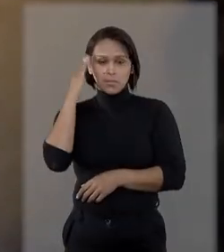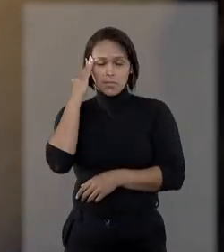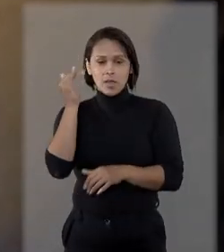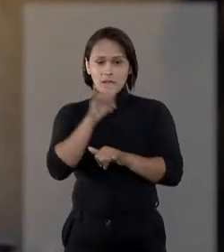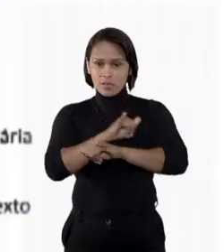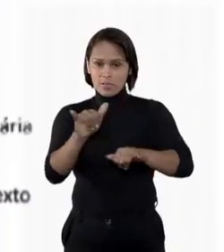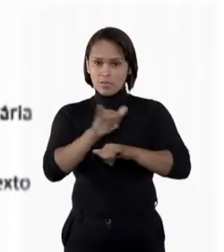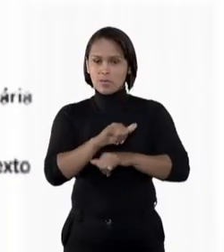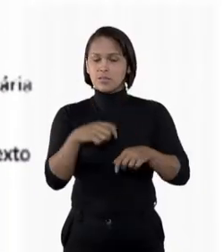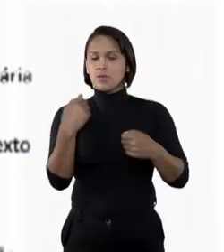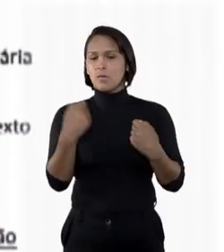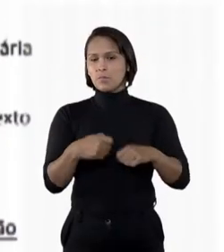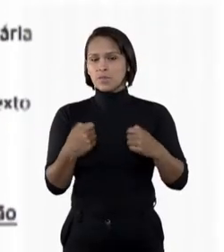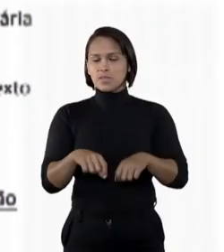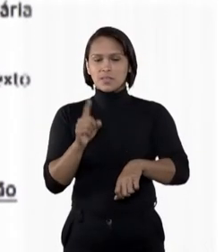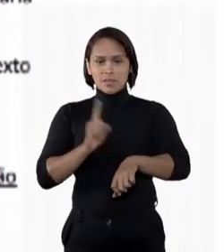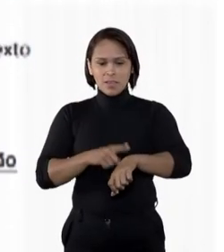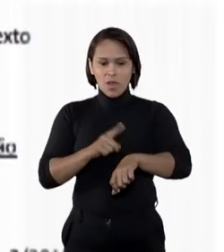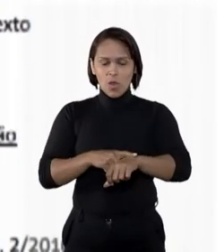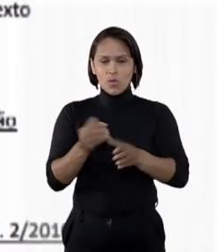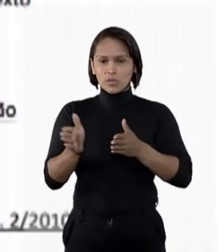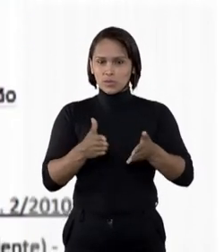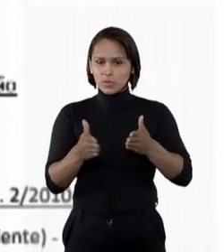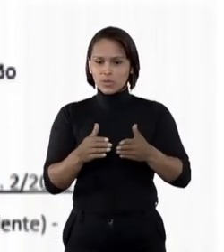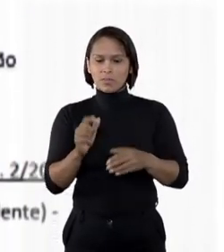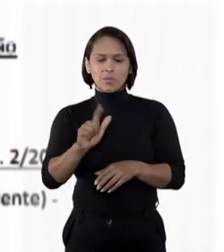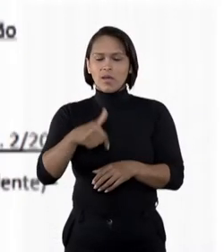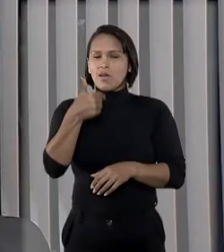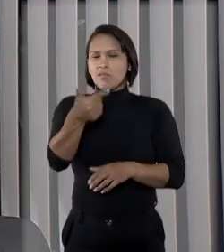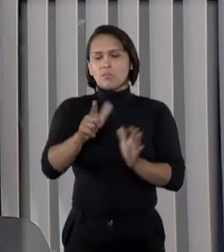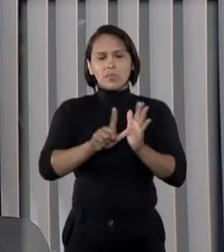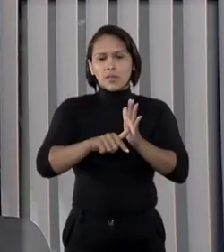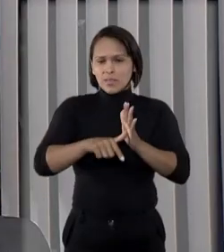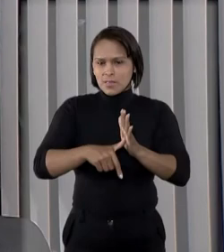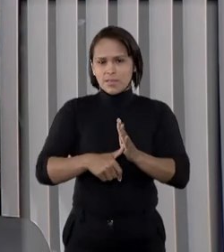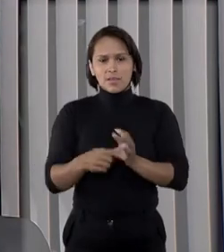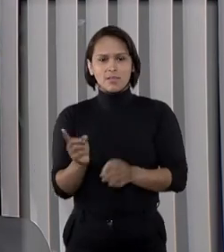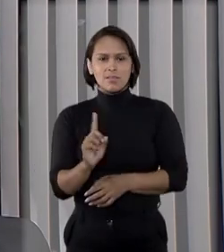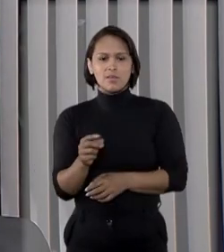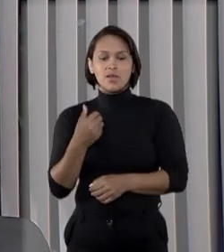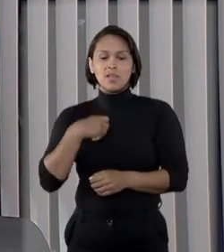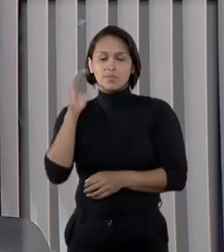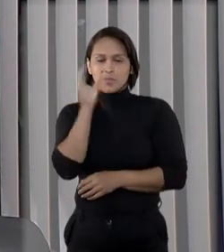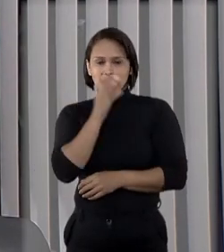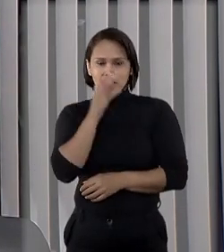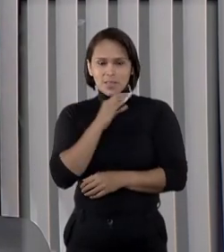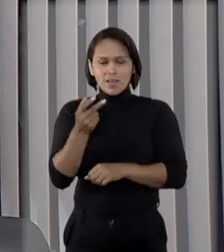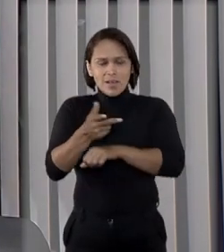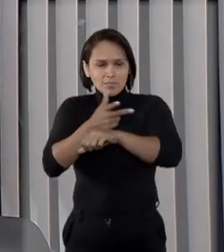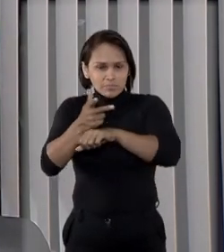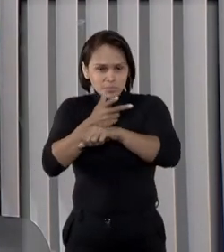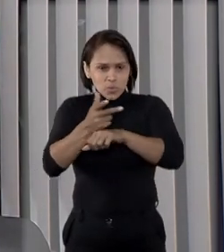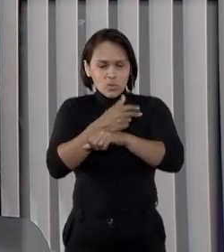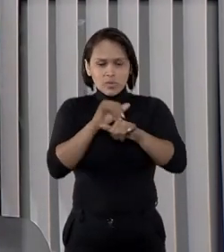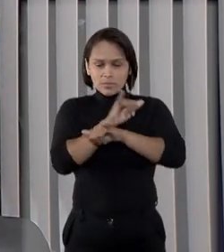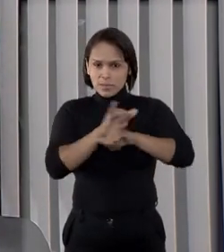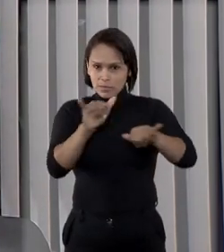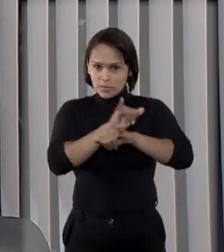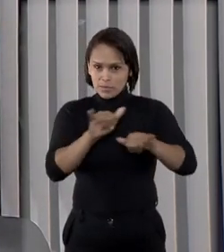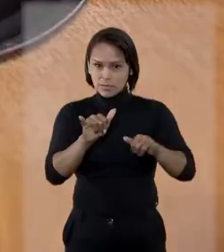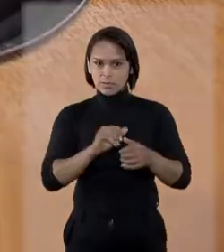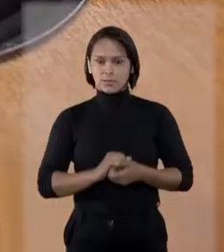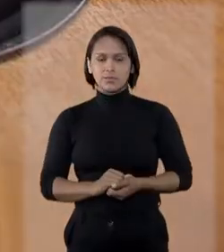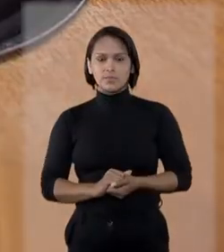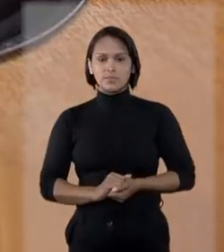informação tem que ser no tempo e na hora, não adianta a informação tardia. Então, isso veio para dar uma celeridade também na busca por essa